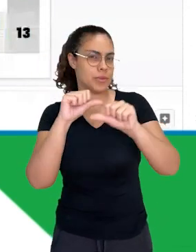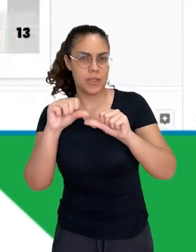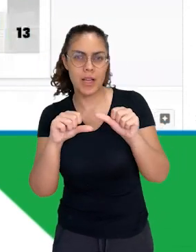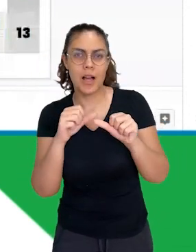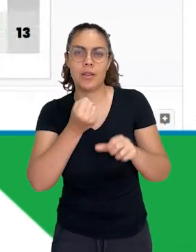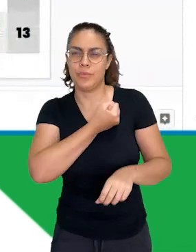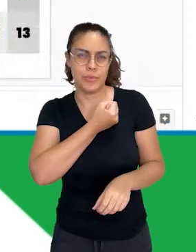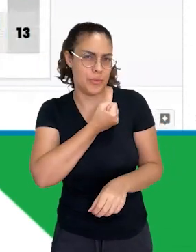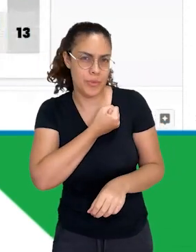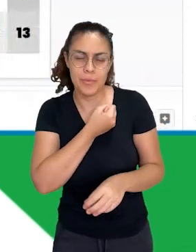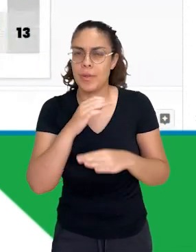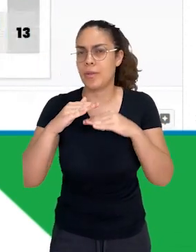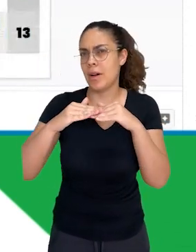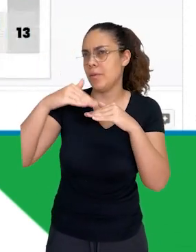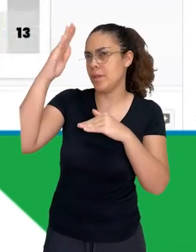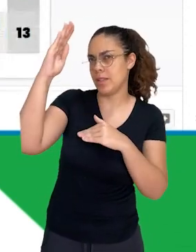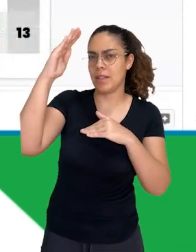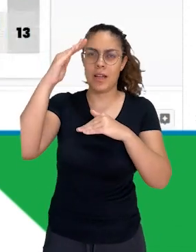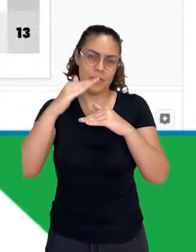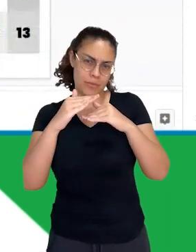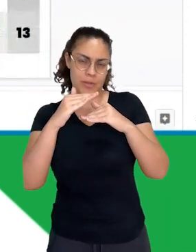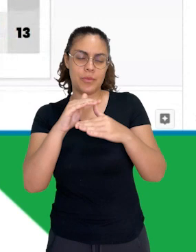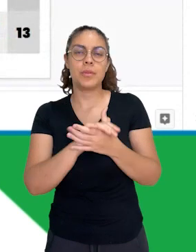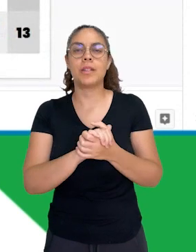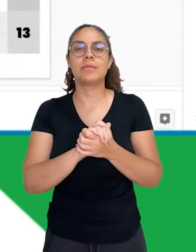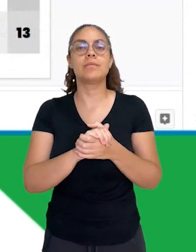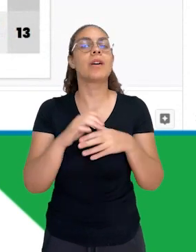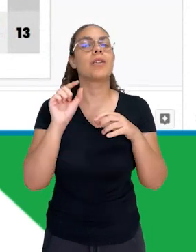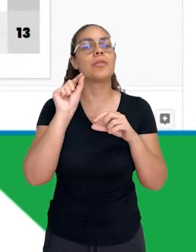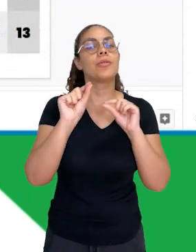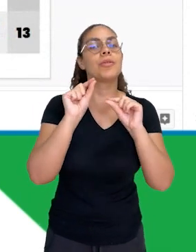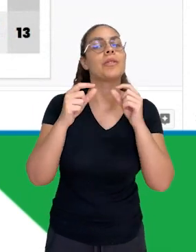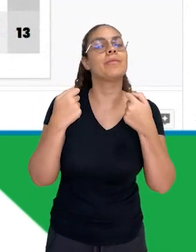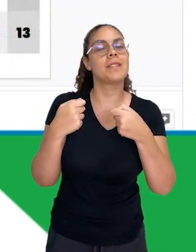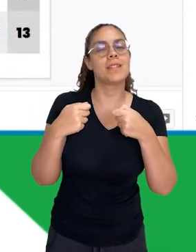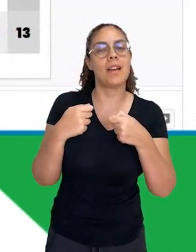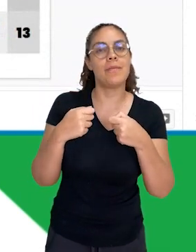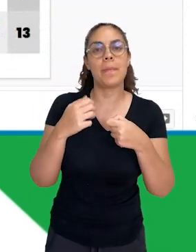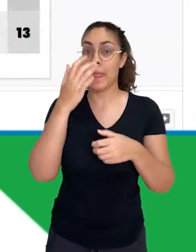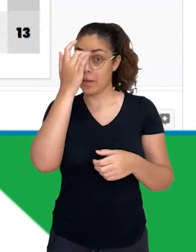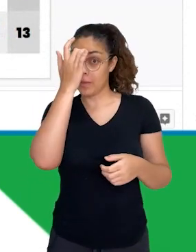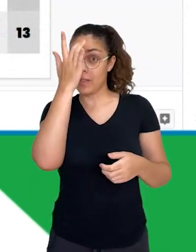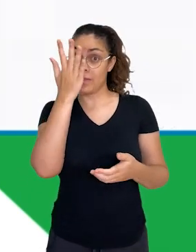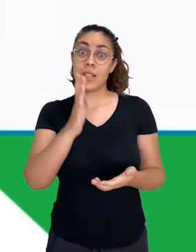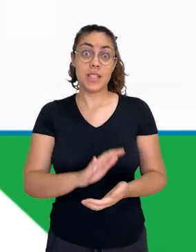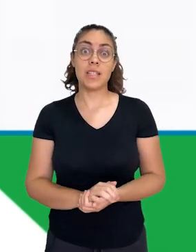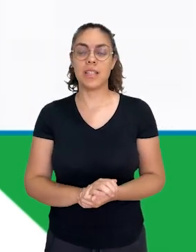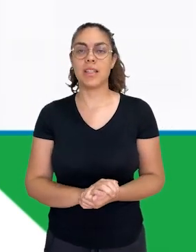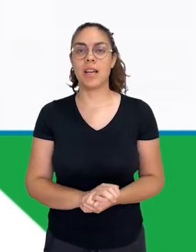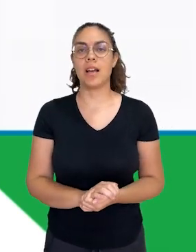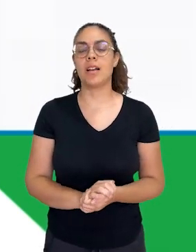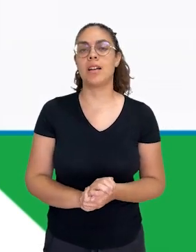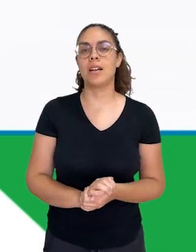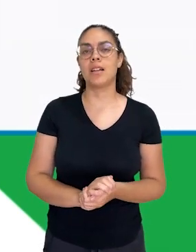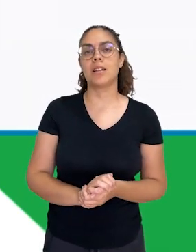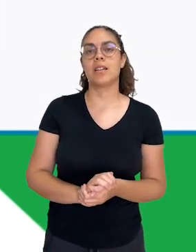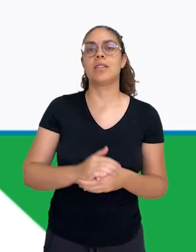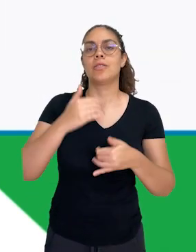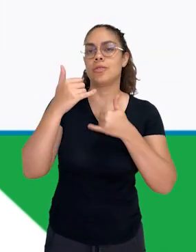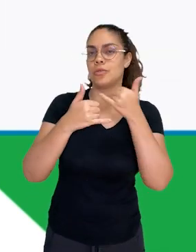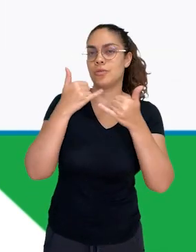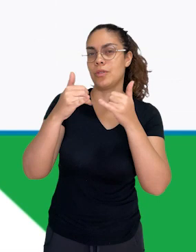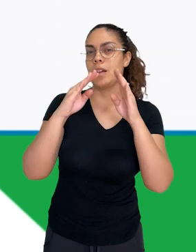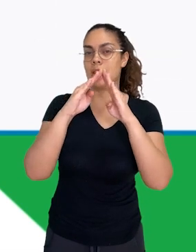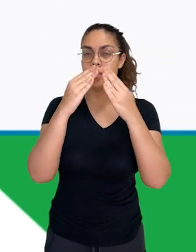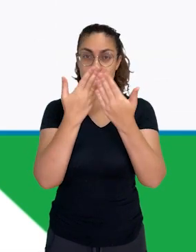as informações, os números, aumentar, diminuir conforme a sua necessidade. Para poder facilitar a aplicabilidade desse